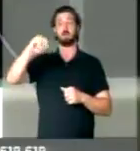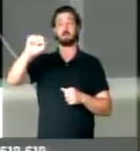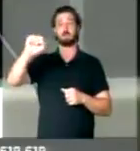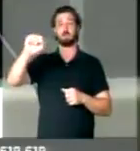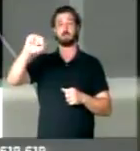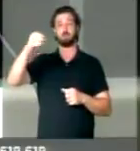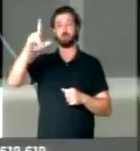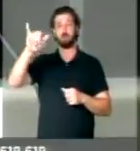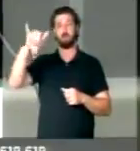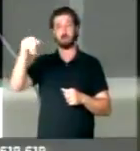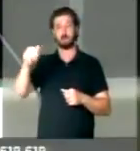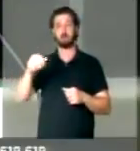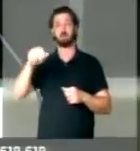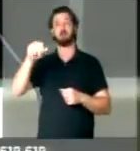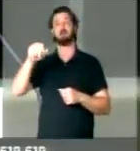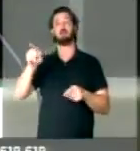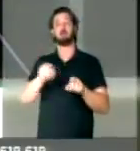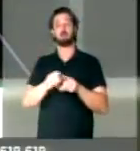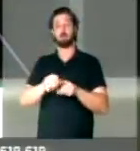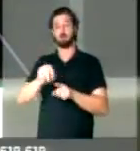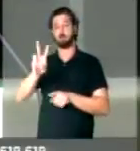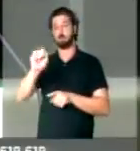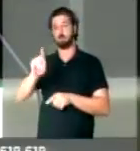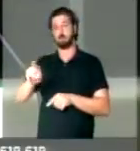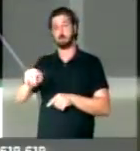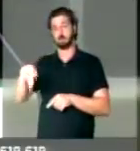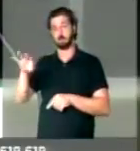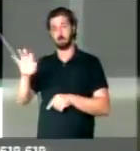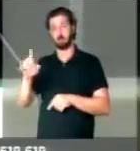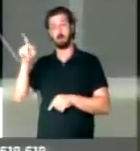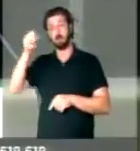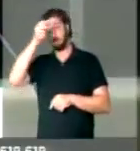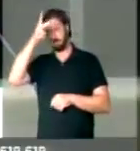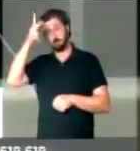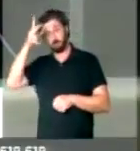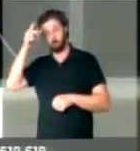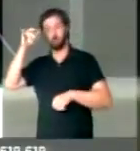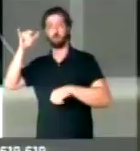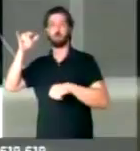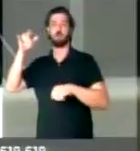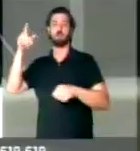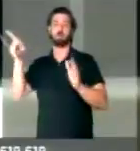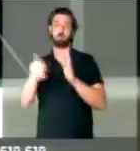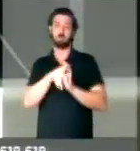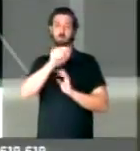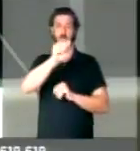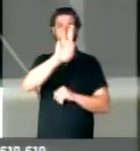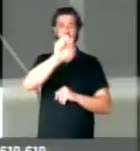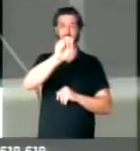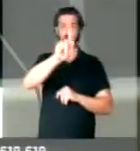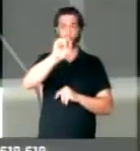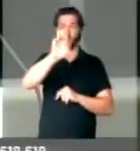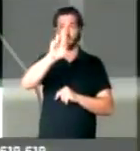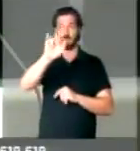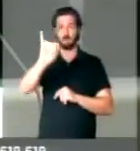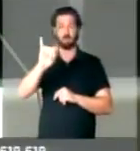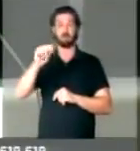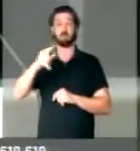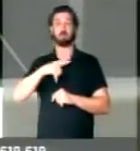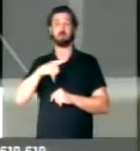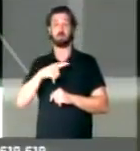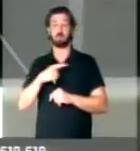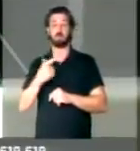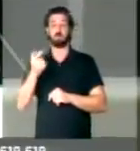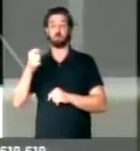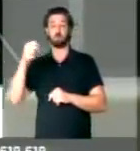Juliana e Vazante. Será na Prefeitura Municipal de Araguari às 14 horas e 30 minutos desta